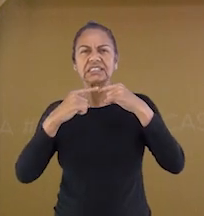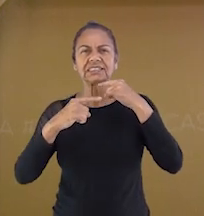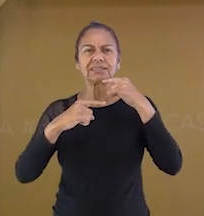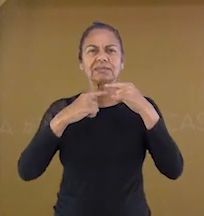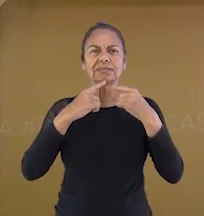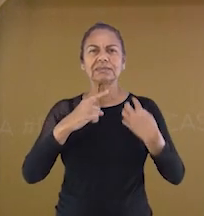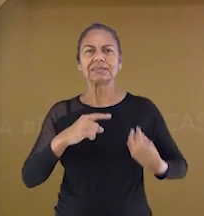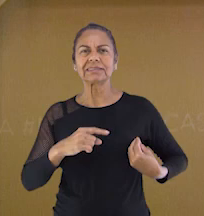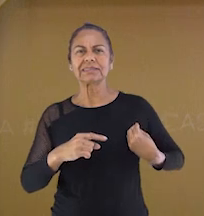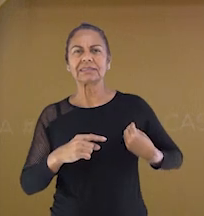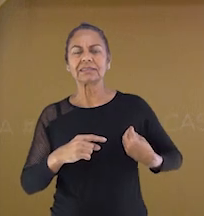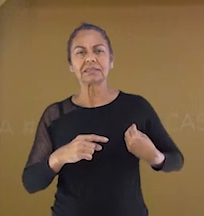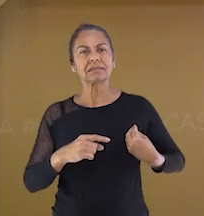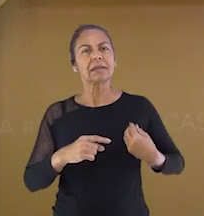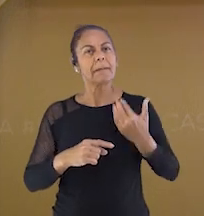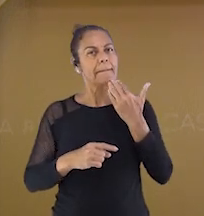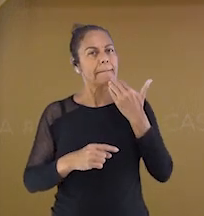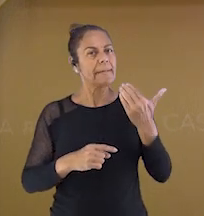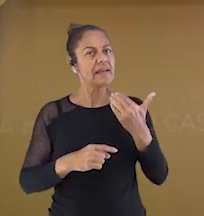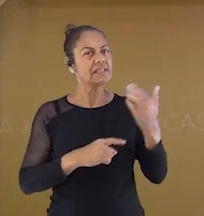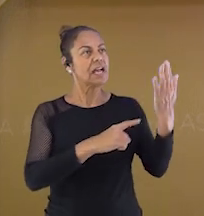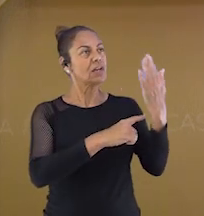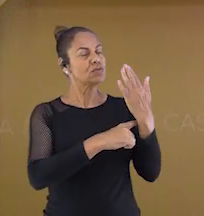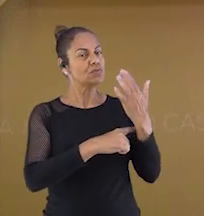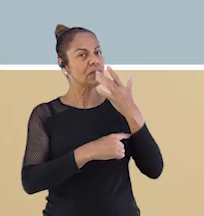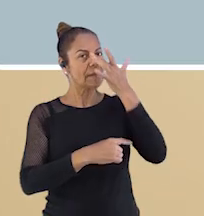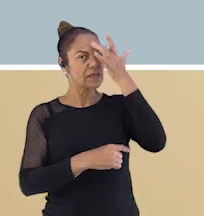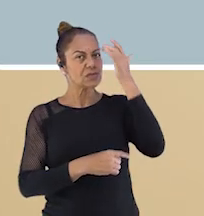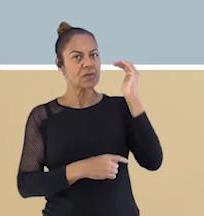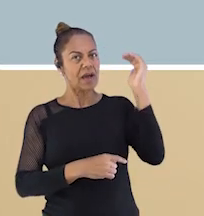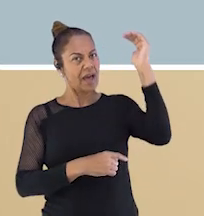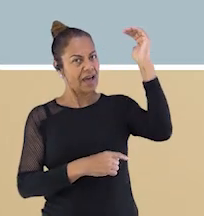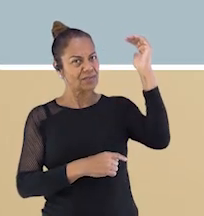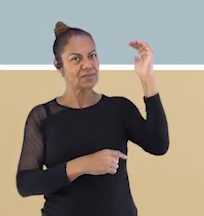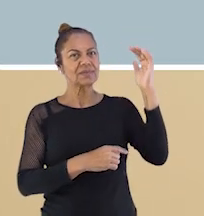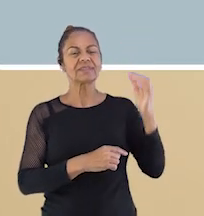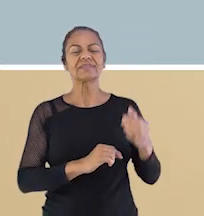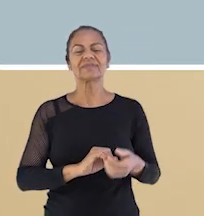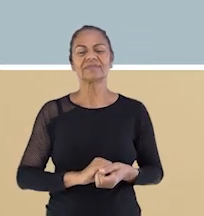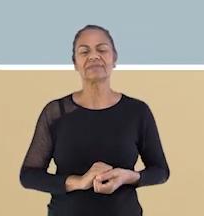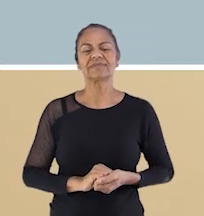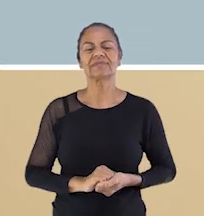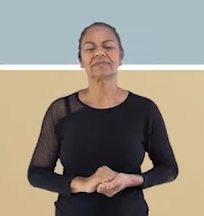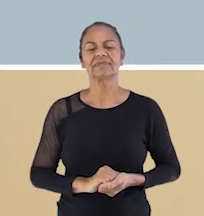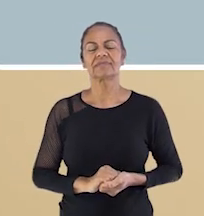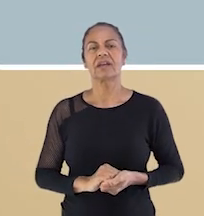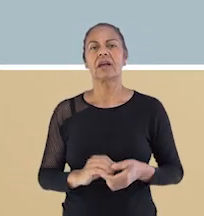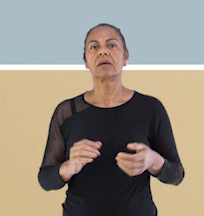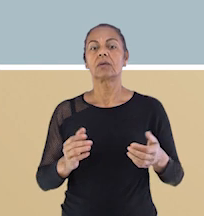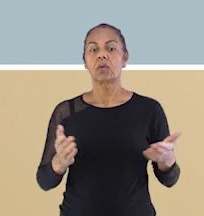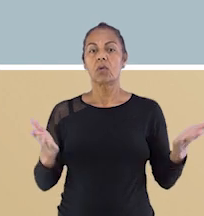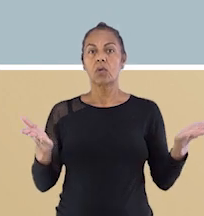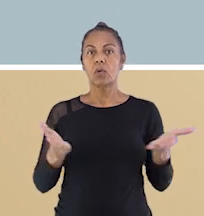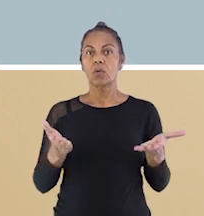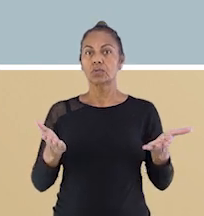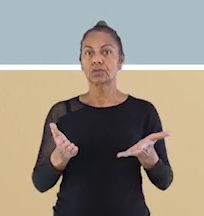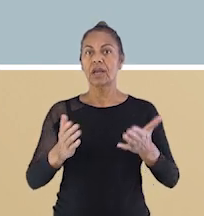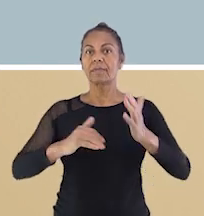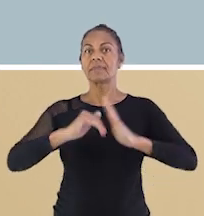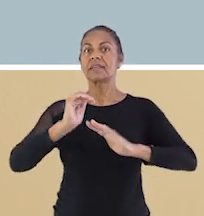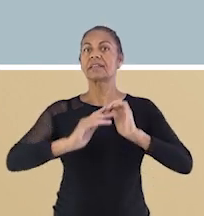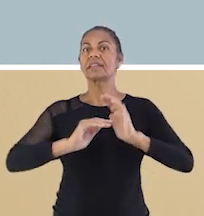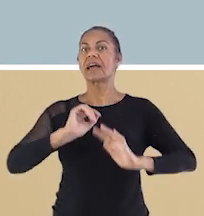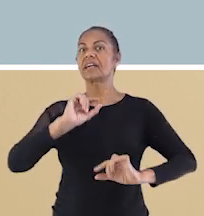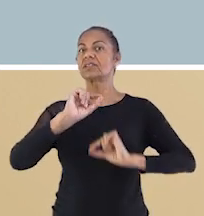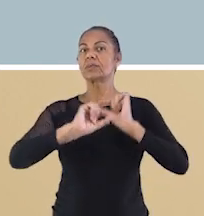presença, peça a ajuda de um adulto. Sobre o programa do dia, a habilidade abordada